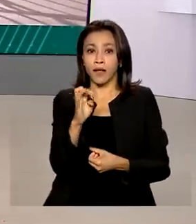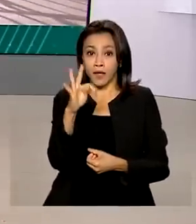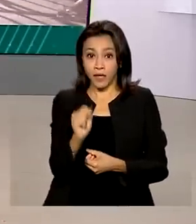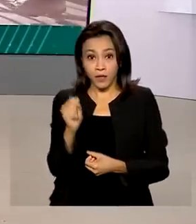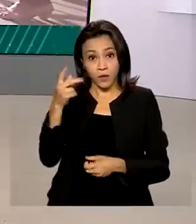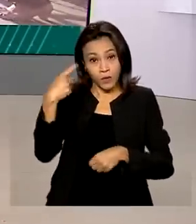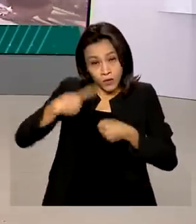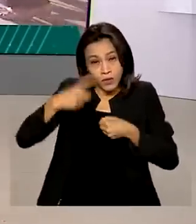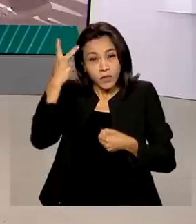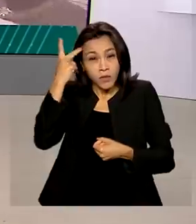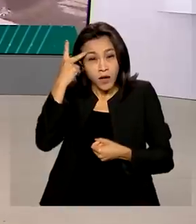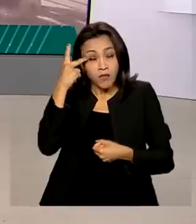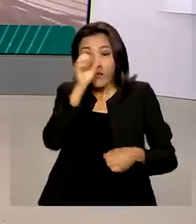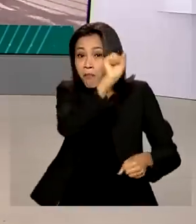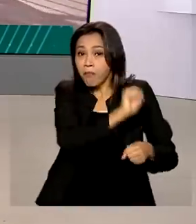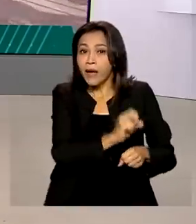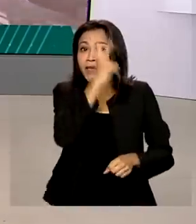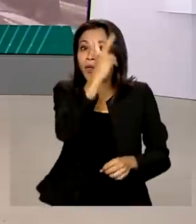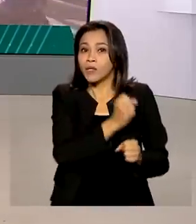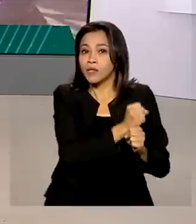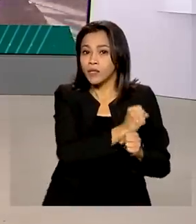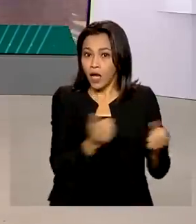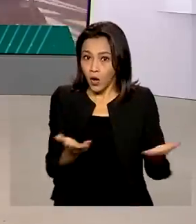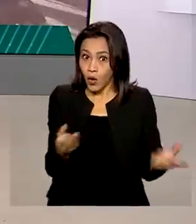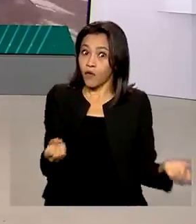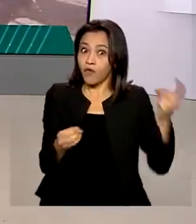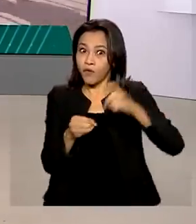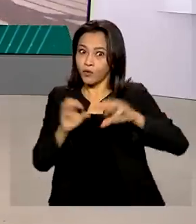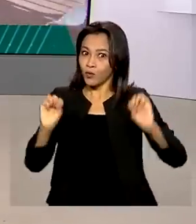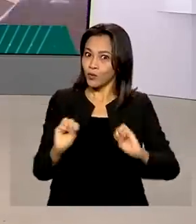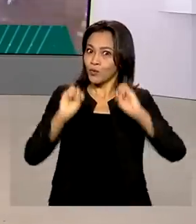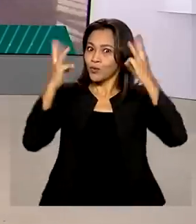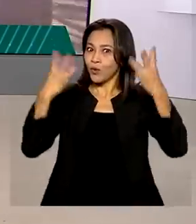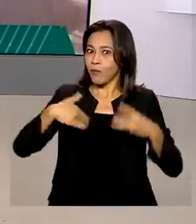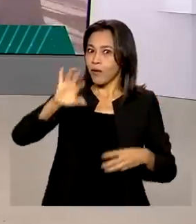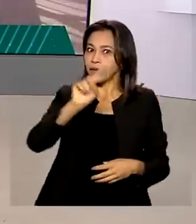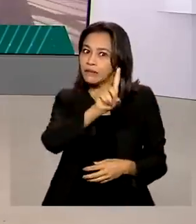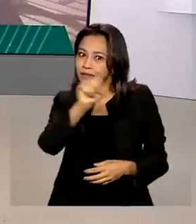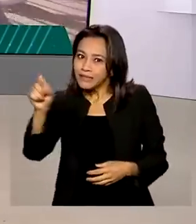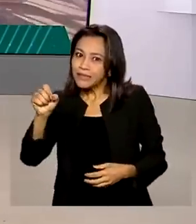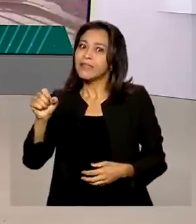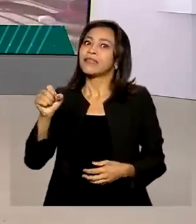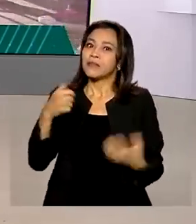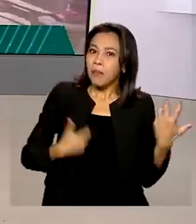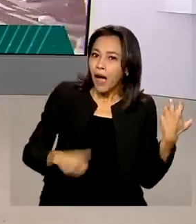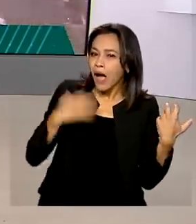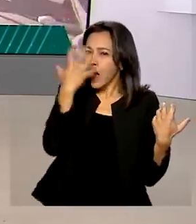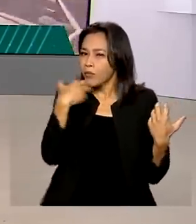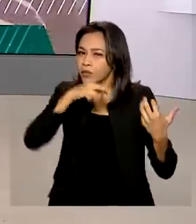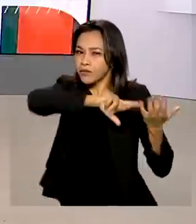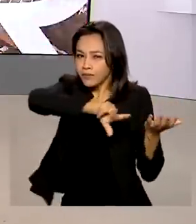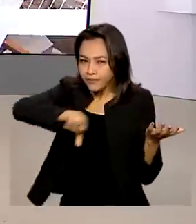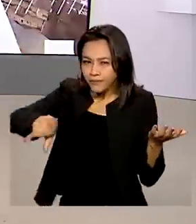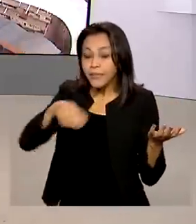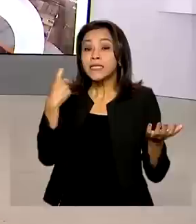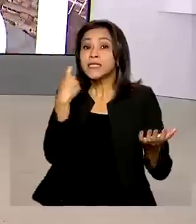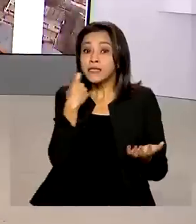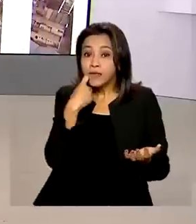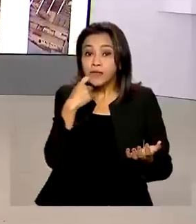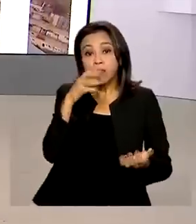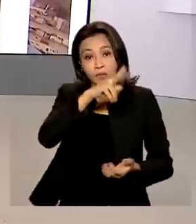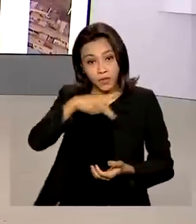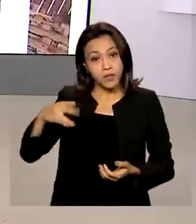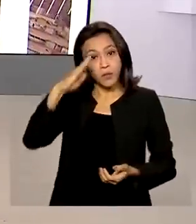anos por causa da pandemia, o evento voltou com mais de 100 shows sertanejos. Na sexta-feira, o presidente Jair